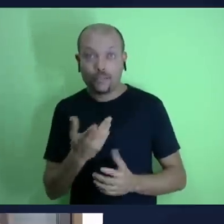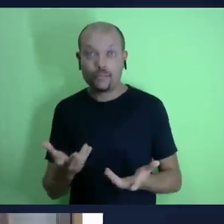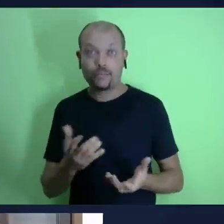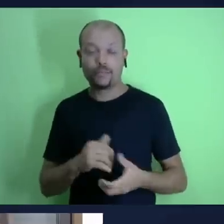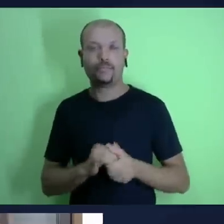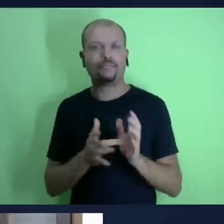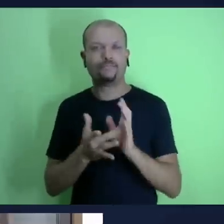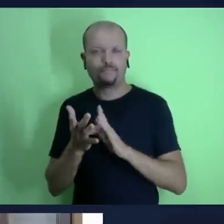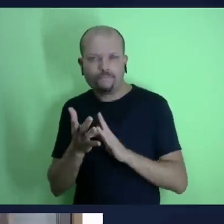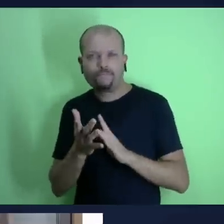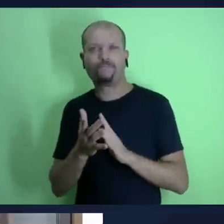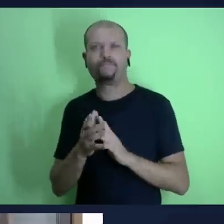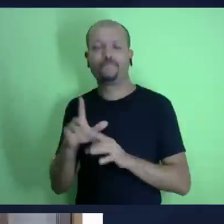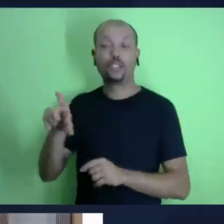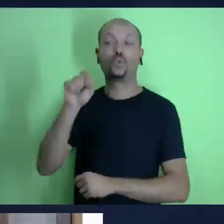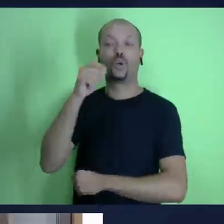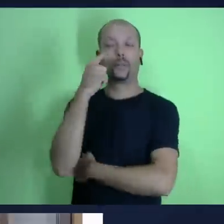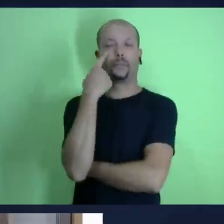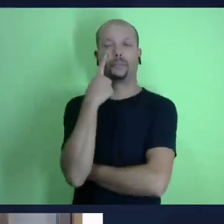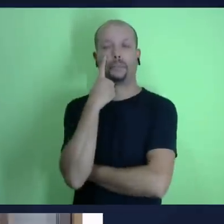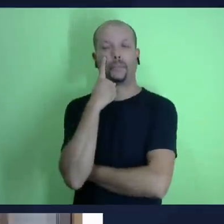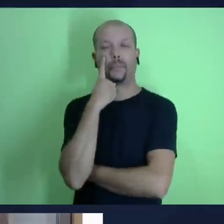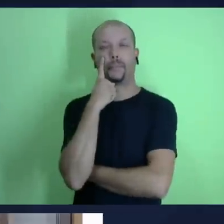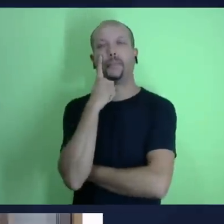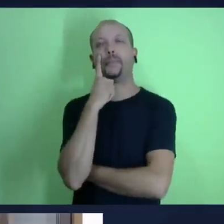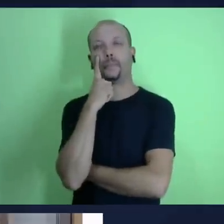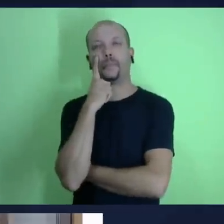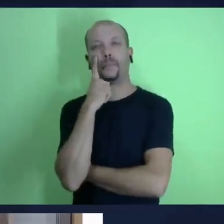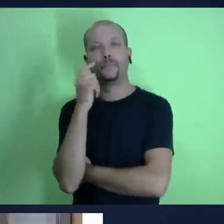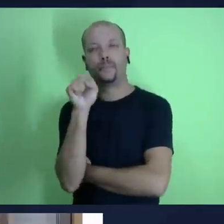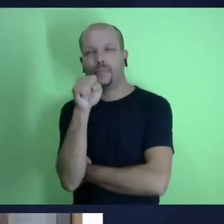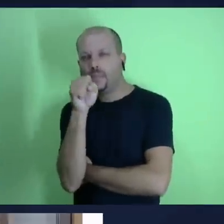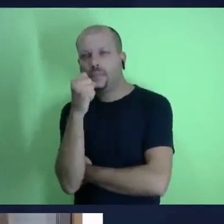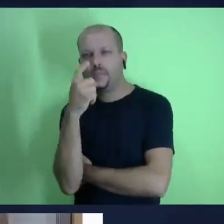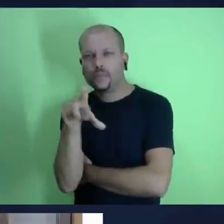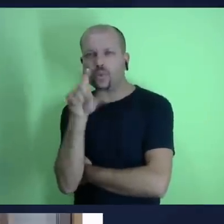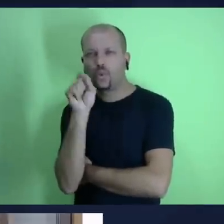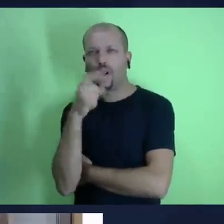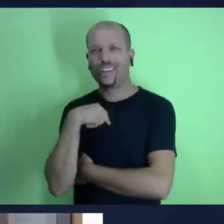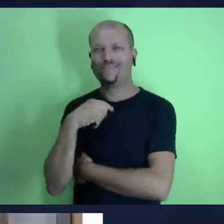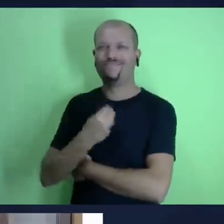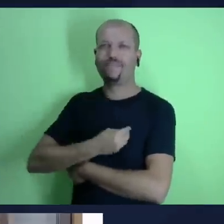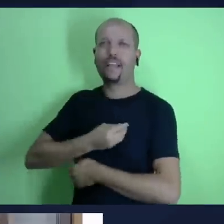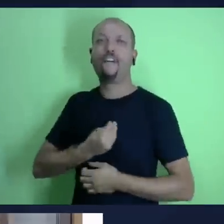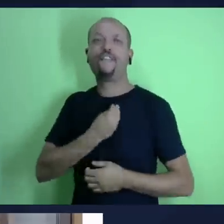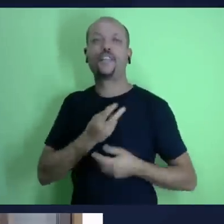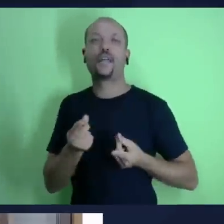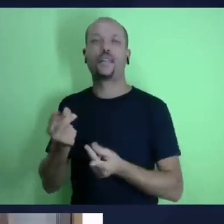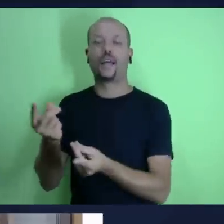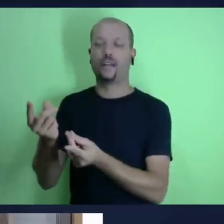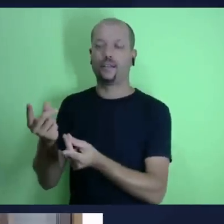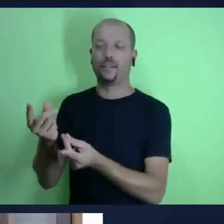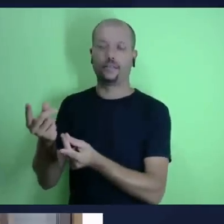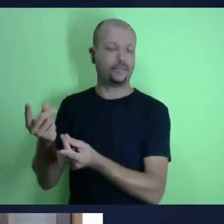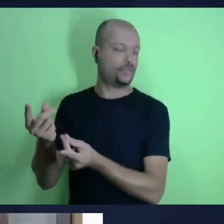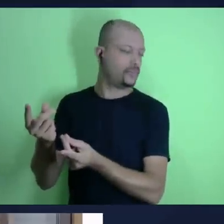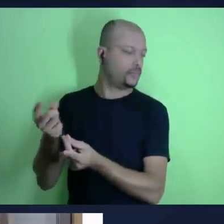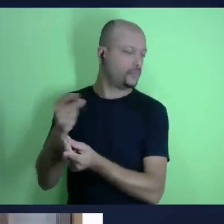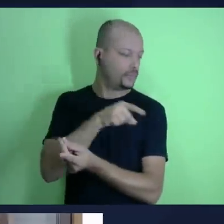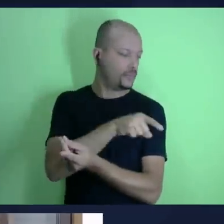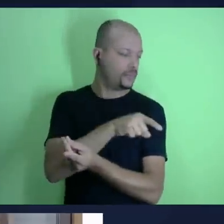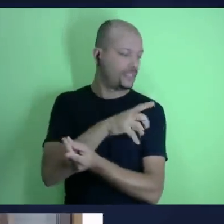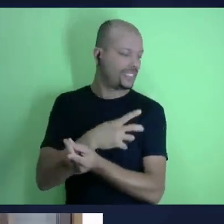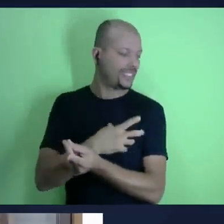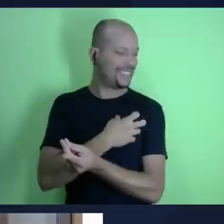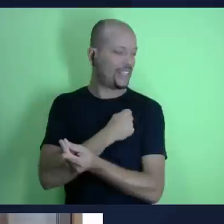castro imagina então essa doação do céu esse amor do céu é um amor infinito que a gente não consegue